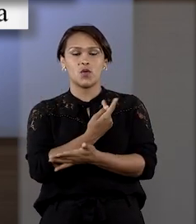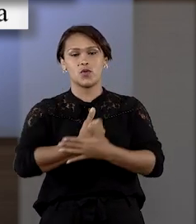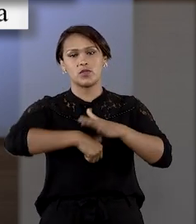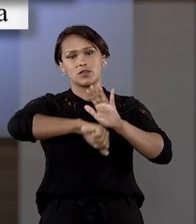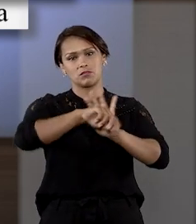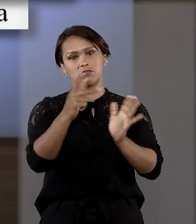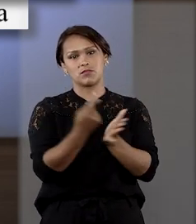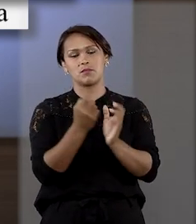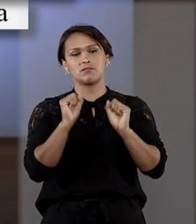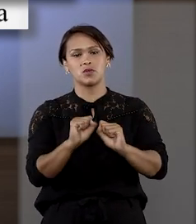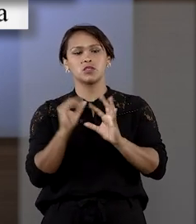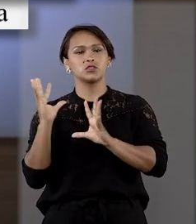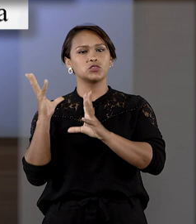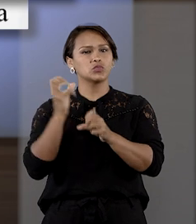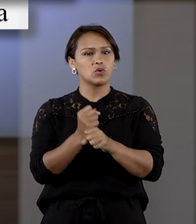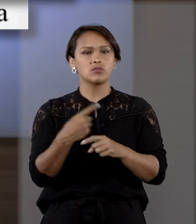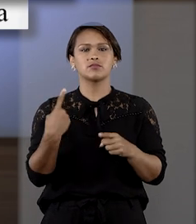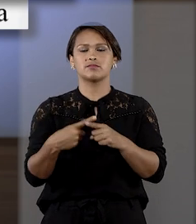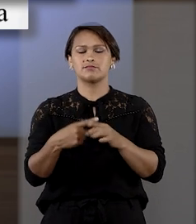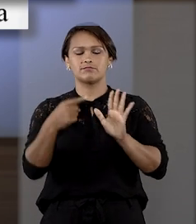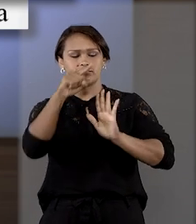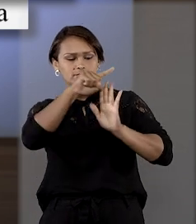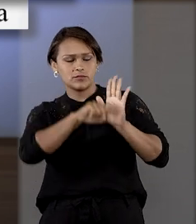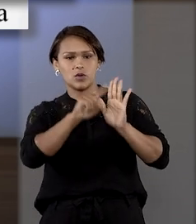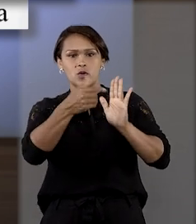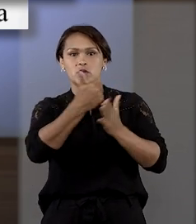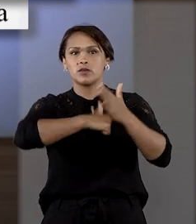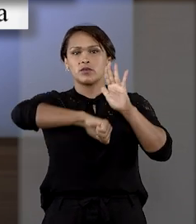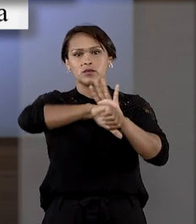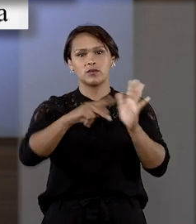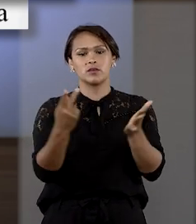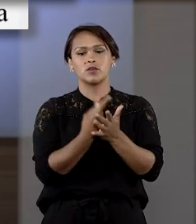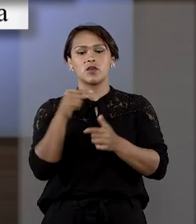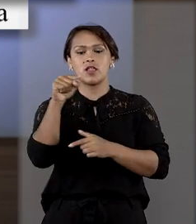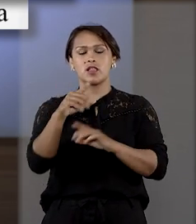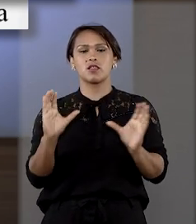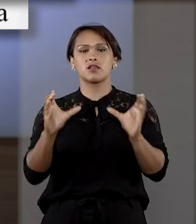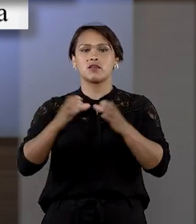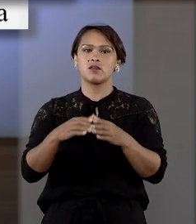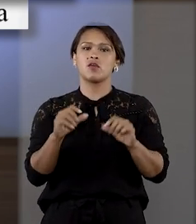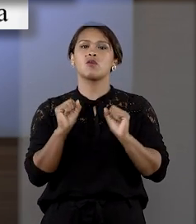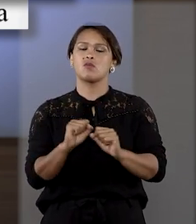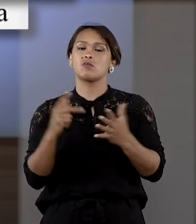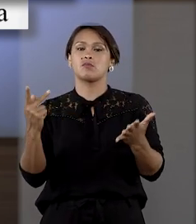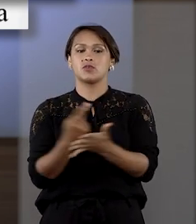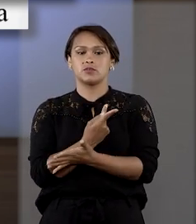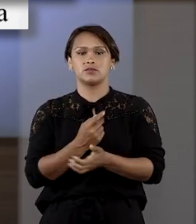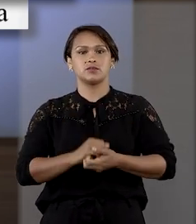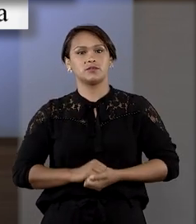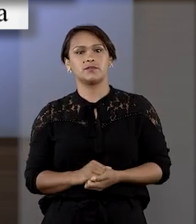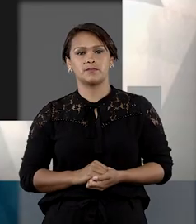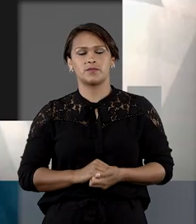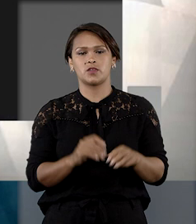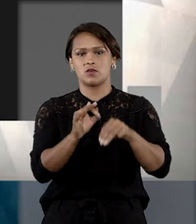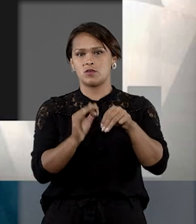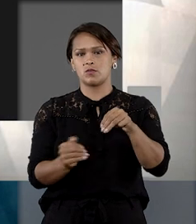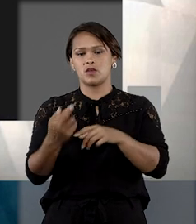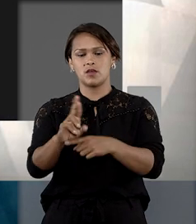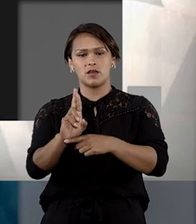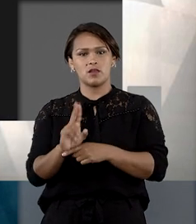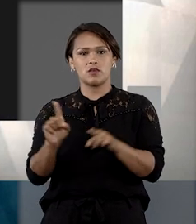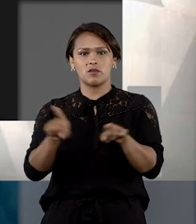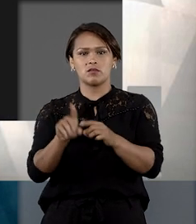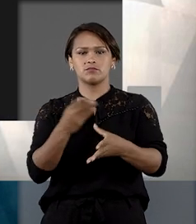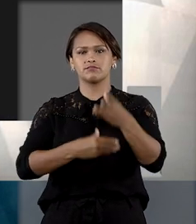caso existam razões concretas que indiquem que o crime é cometido no local ou está prestes a acontecer. O ministro